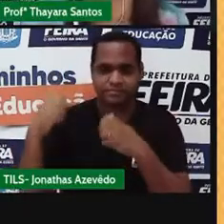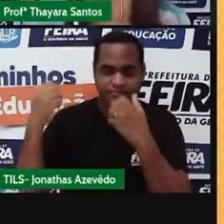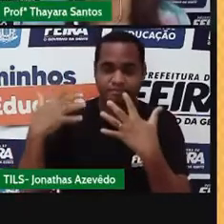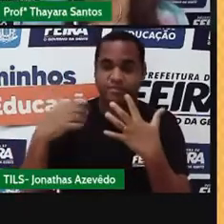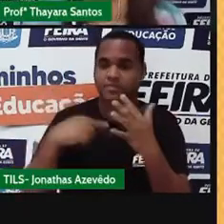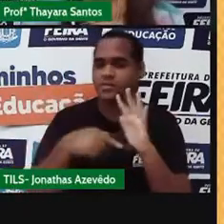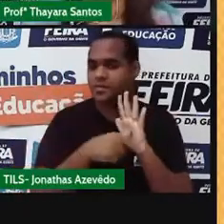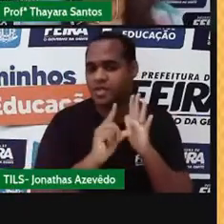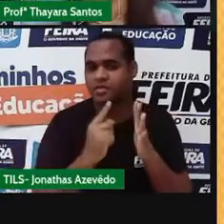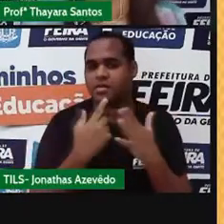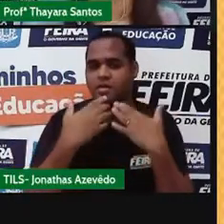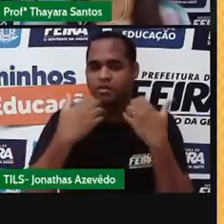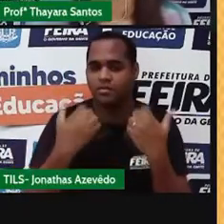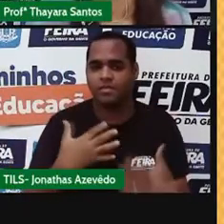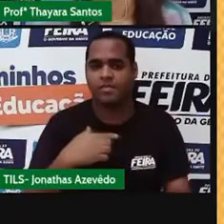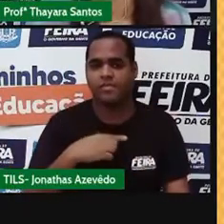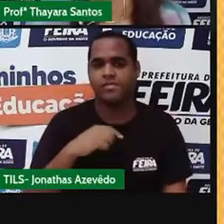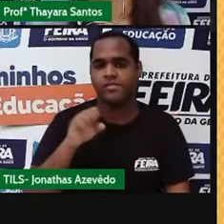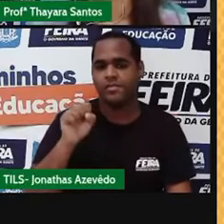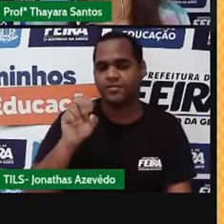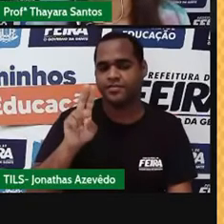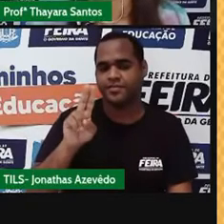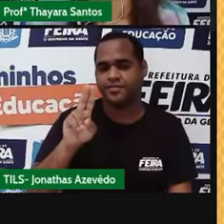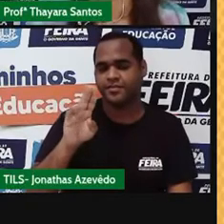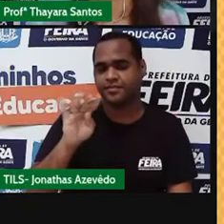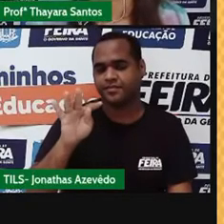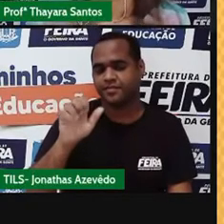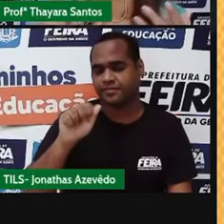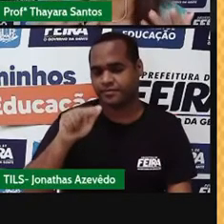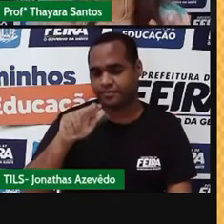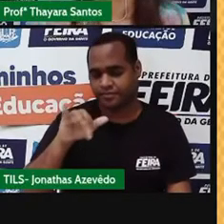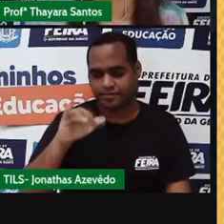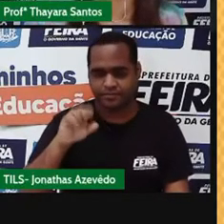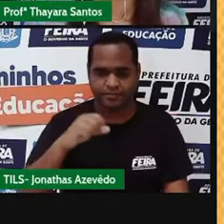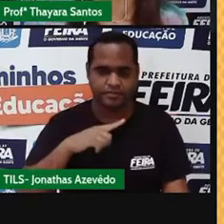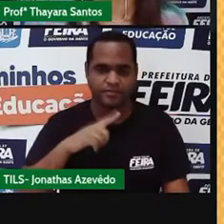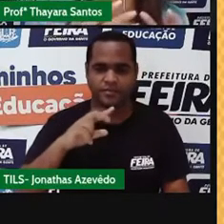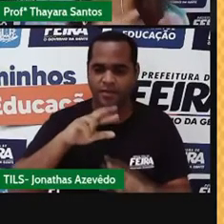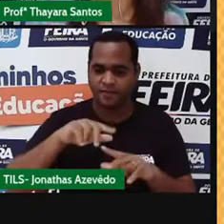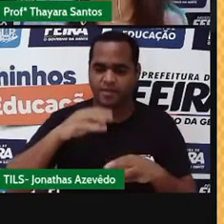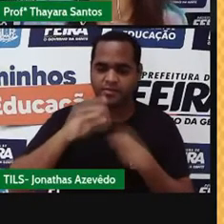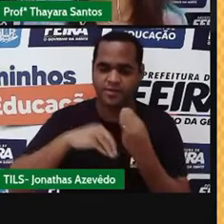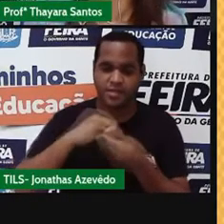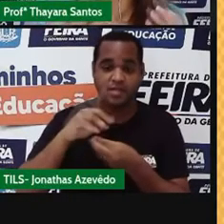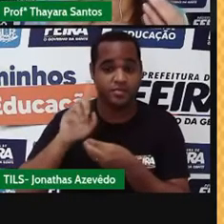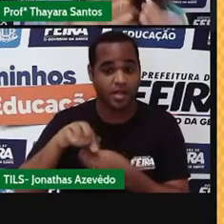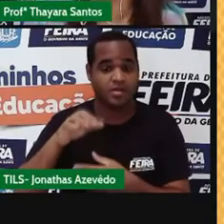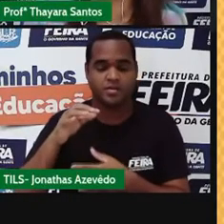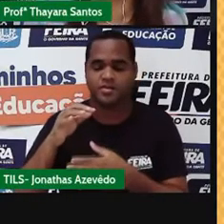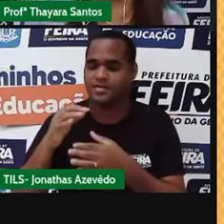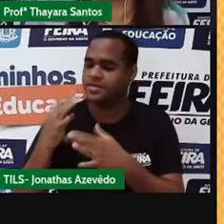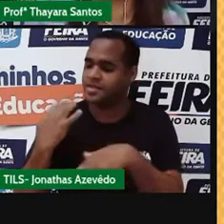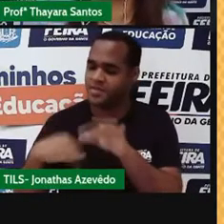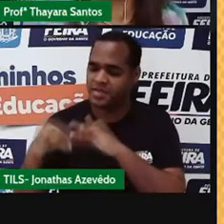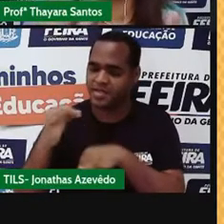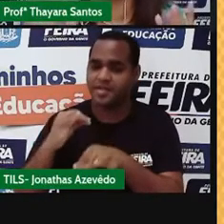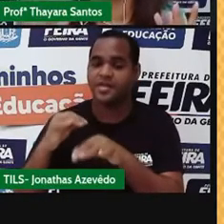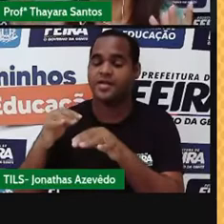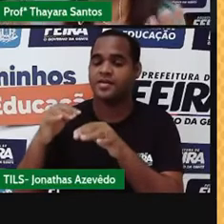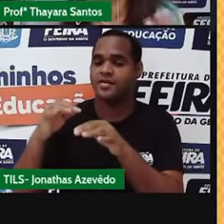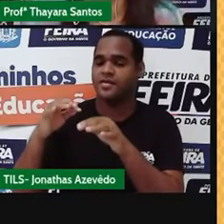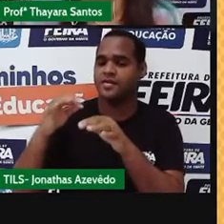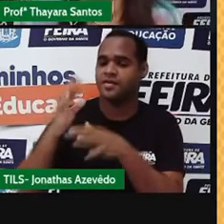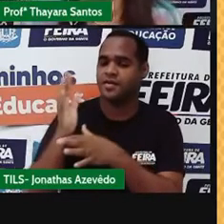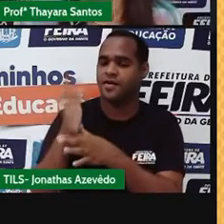que as substâncias, elas são materiais que possuem composição química e física constantes